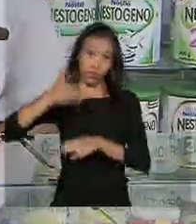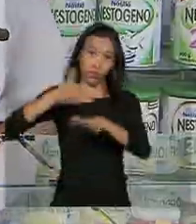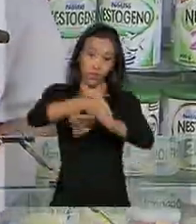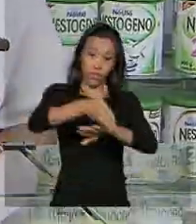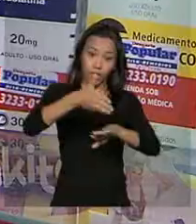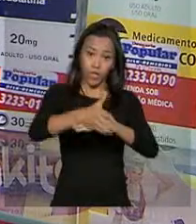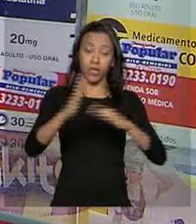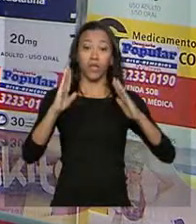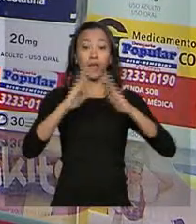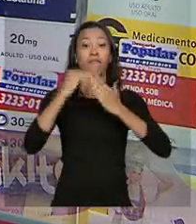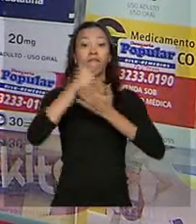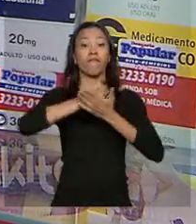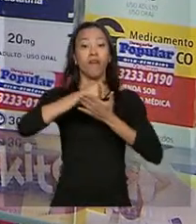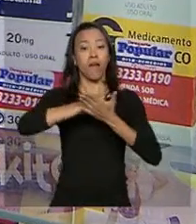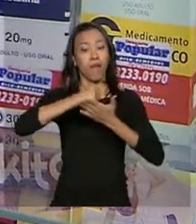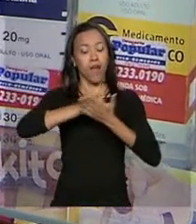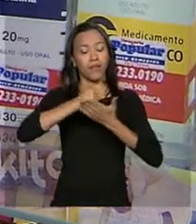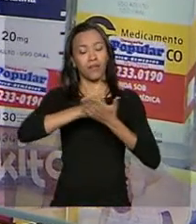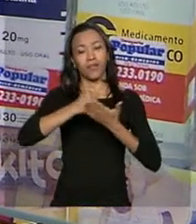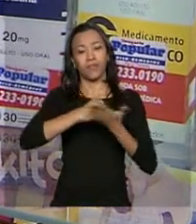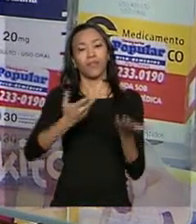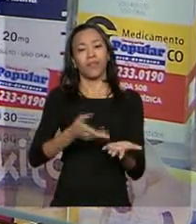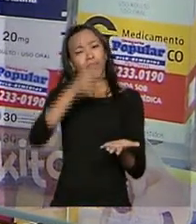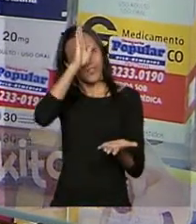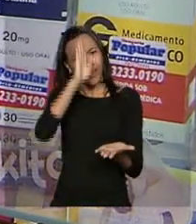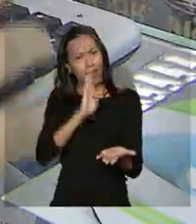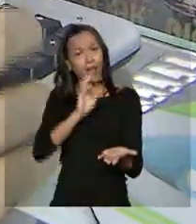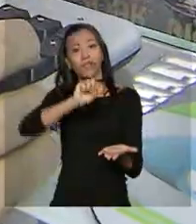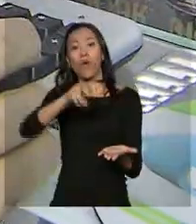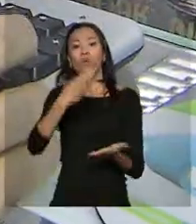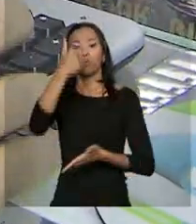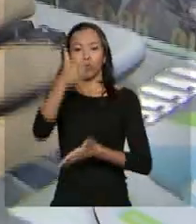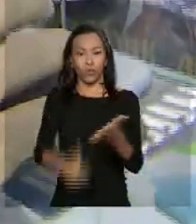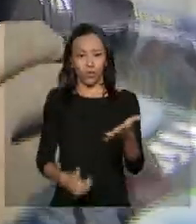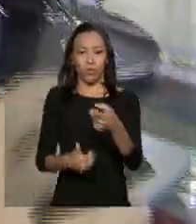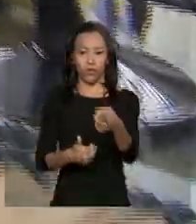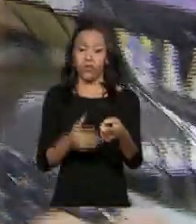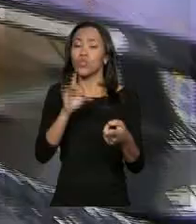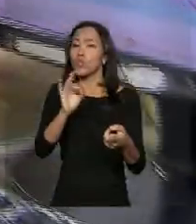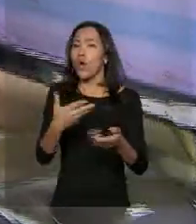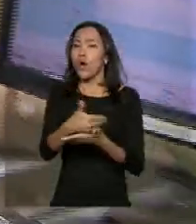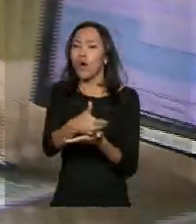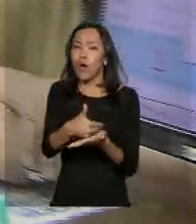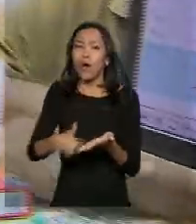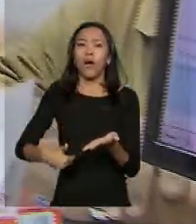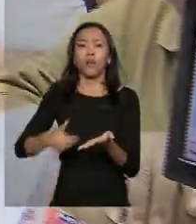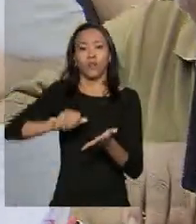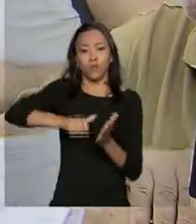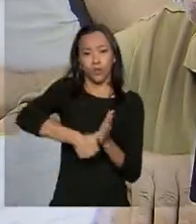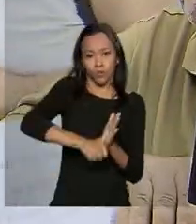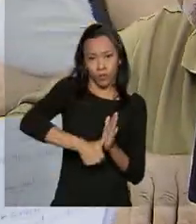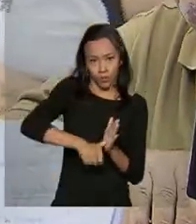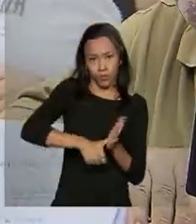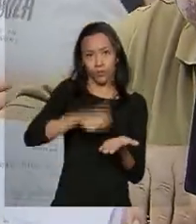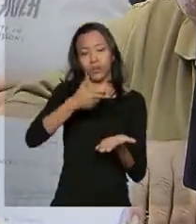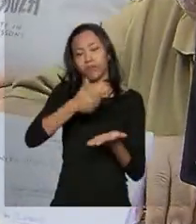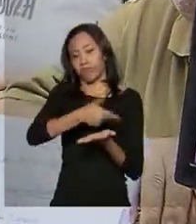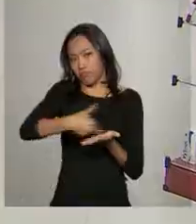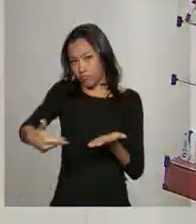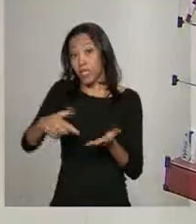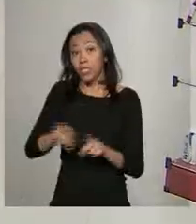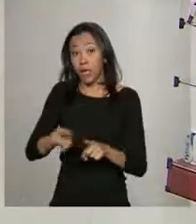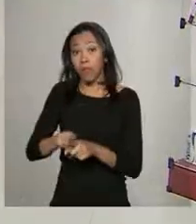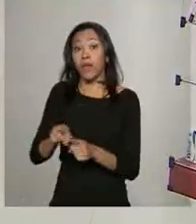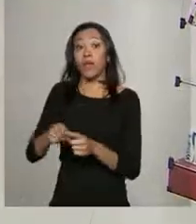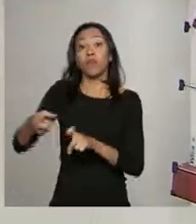programa que garante medicamentos de graça ou com descontos, bastando apresentar documentos pessoais e a receita médica.